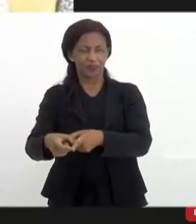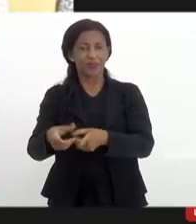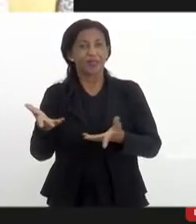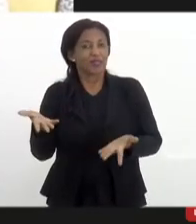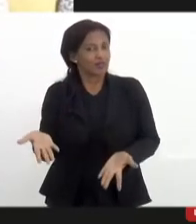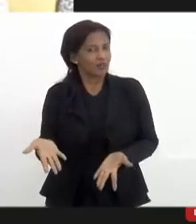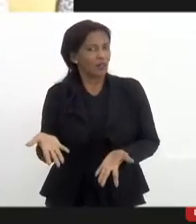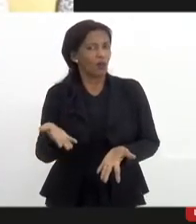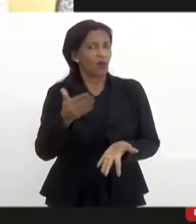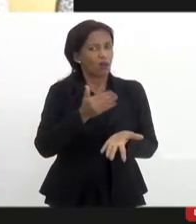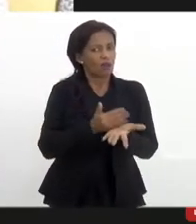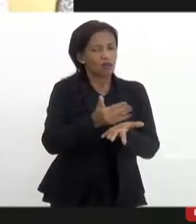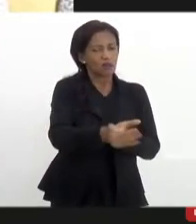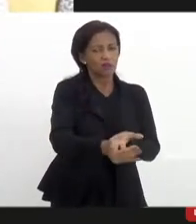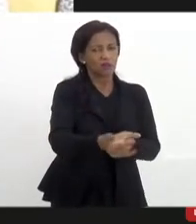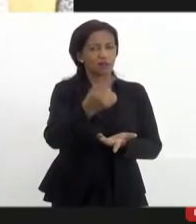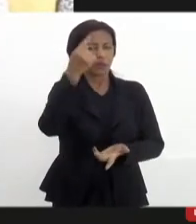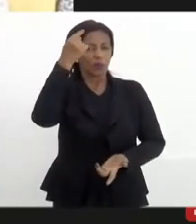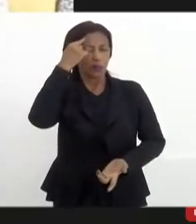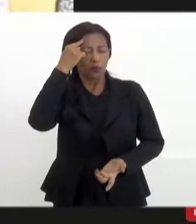começa a